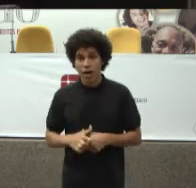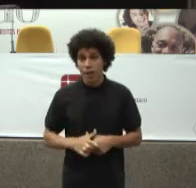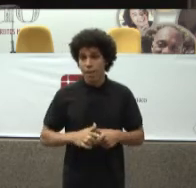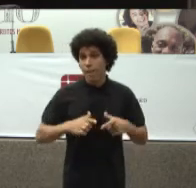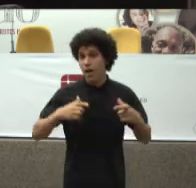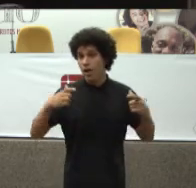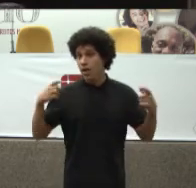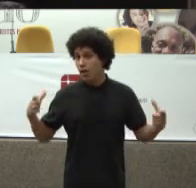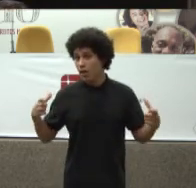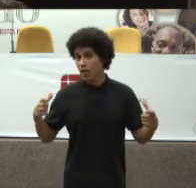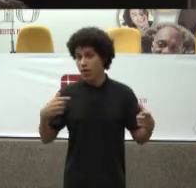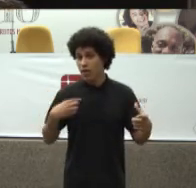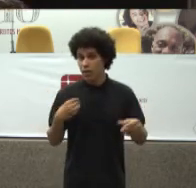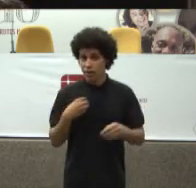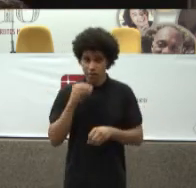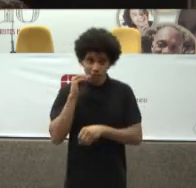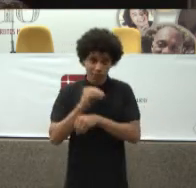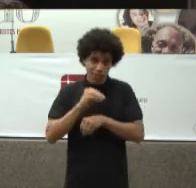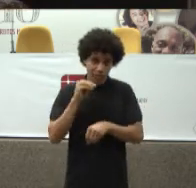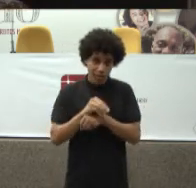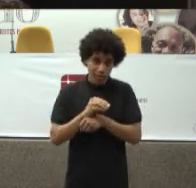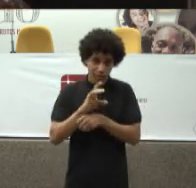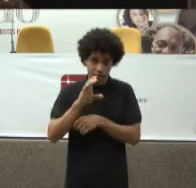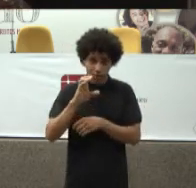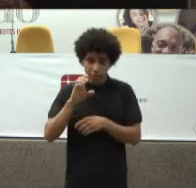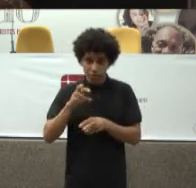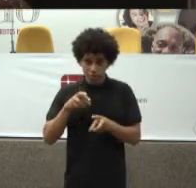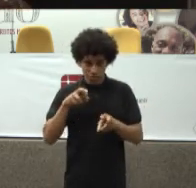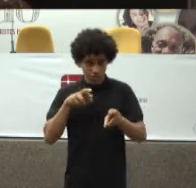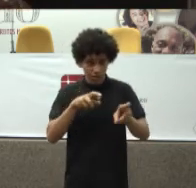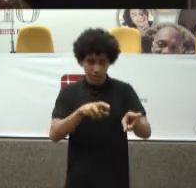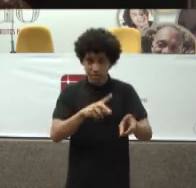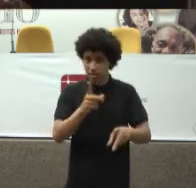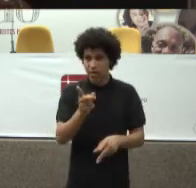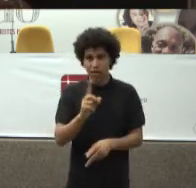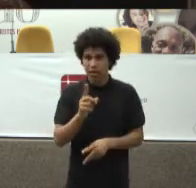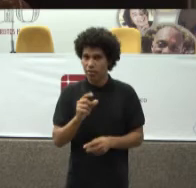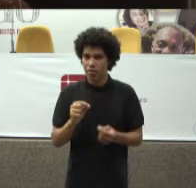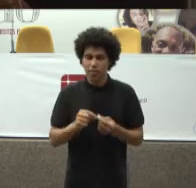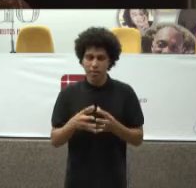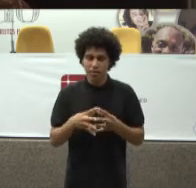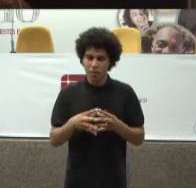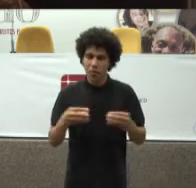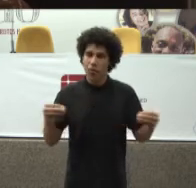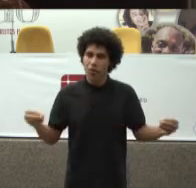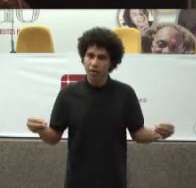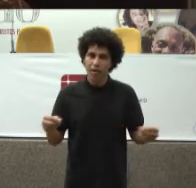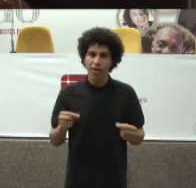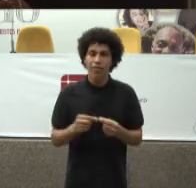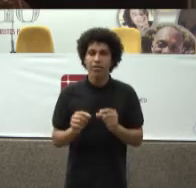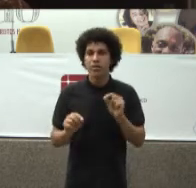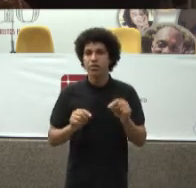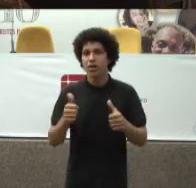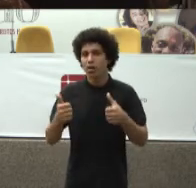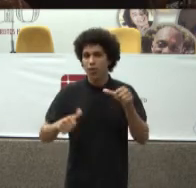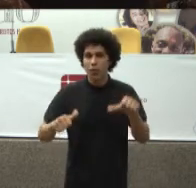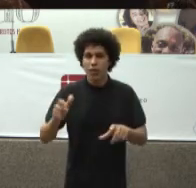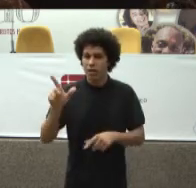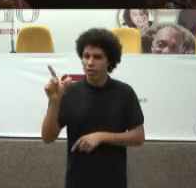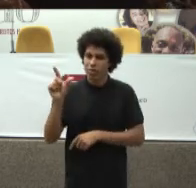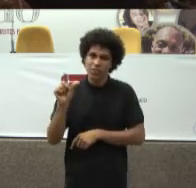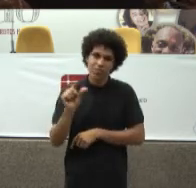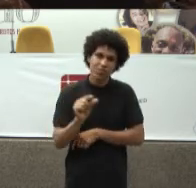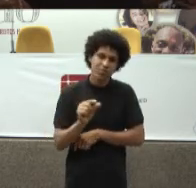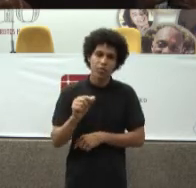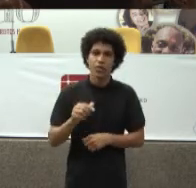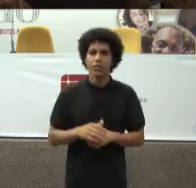câncer Não visa A cura Ele visa A paliação Na quimioterapia Não é Visa a